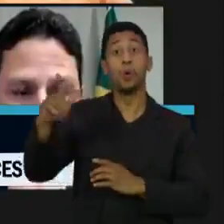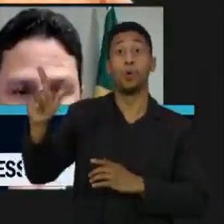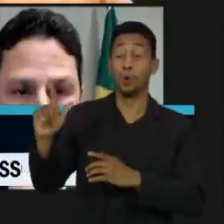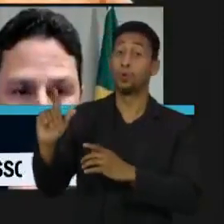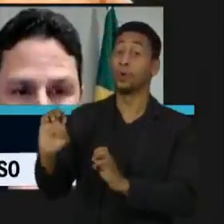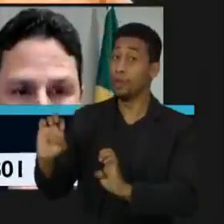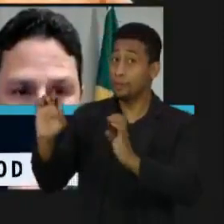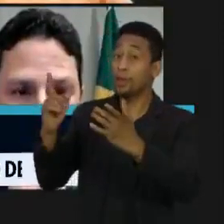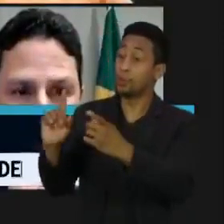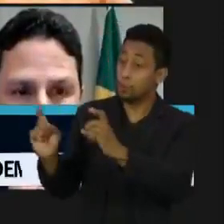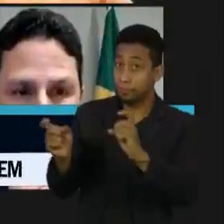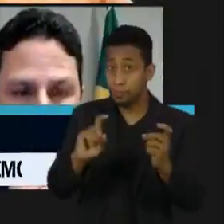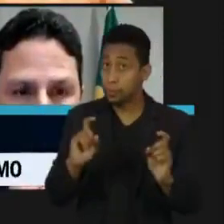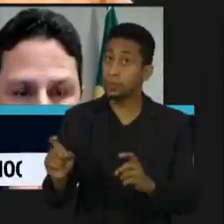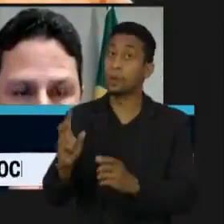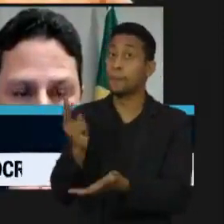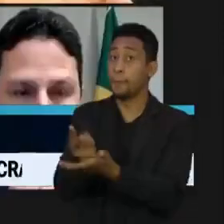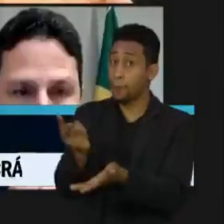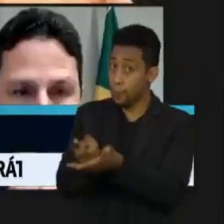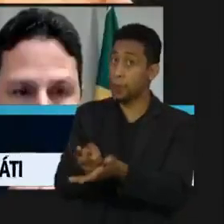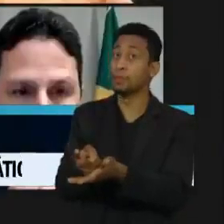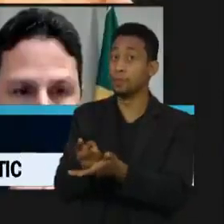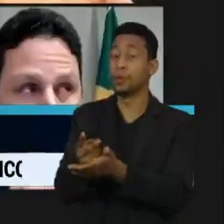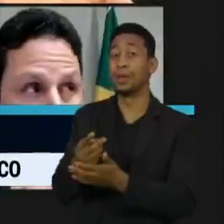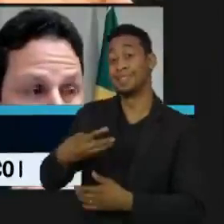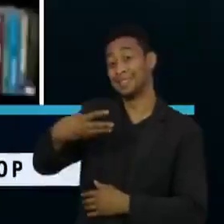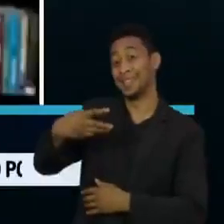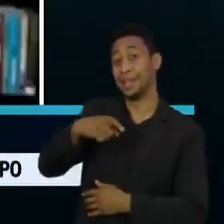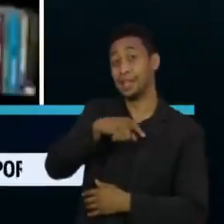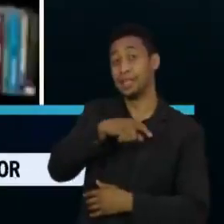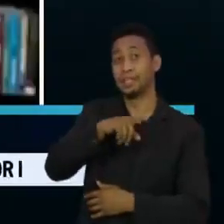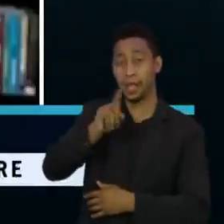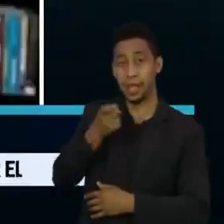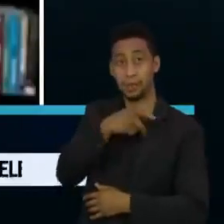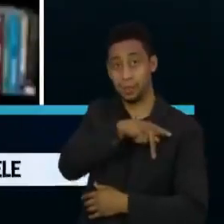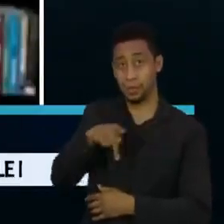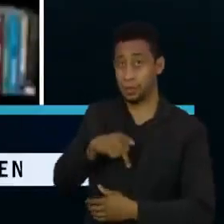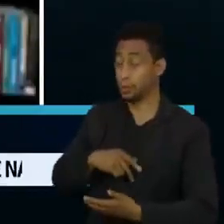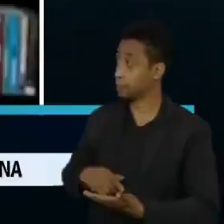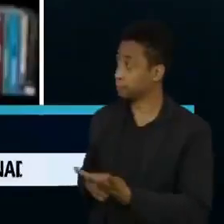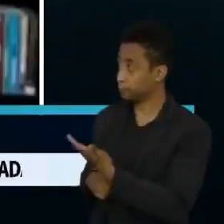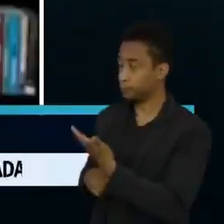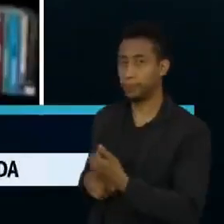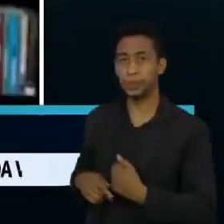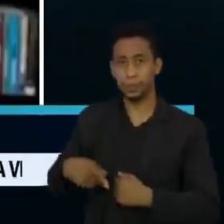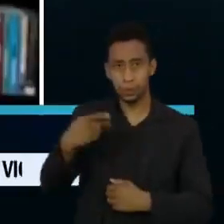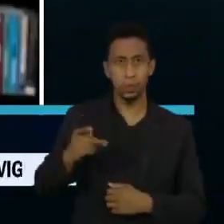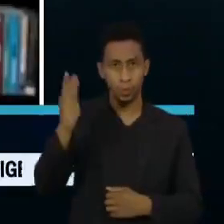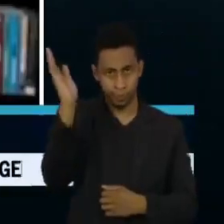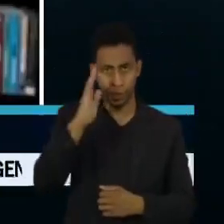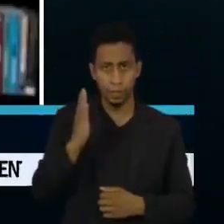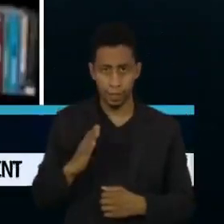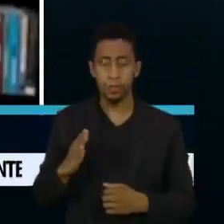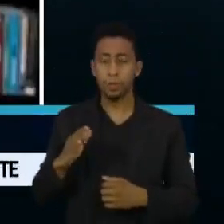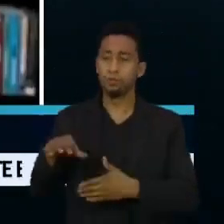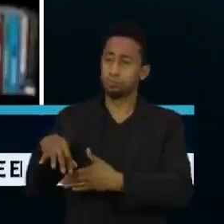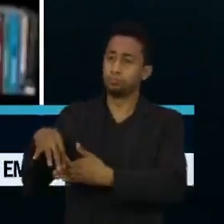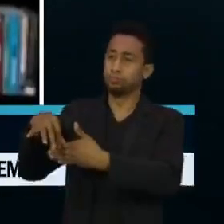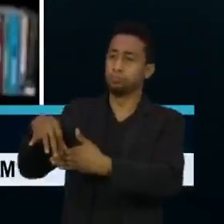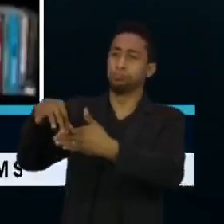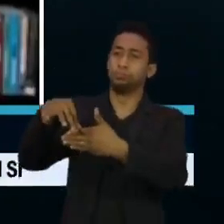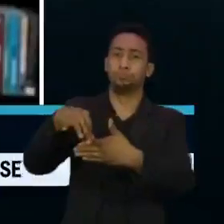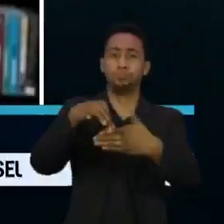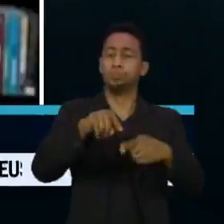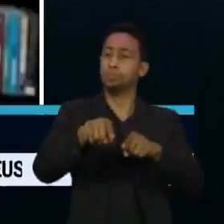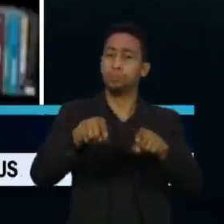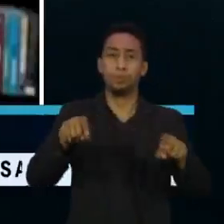sobre o mesmo assunto reuniu três ex-presidentes da República. Aqui no Brasil, nós temos as autoridades, às vezes, têm